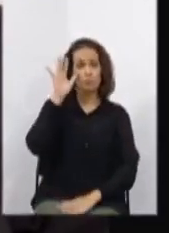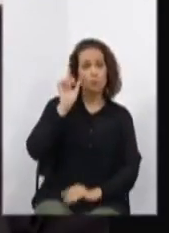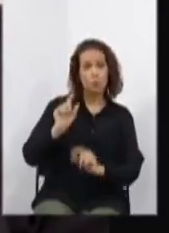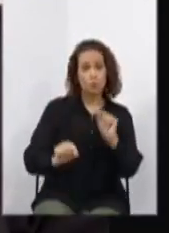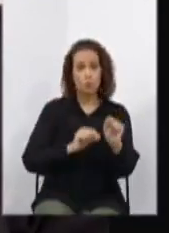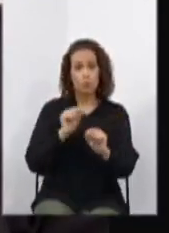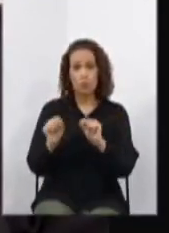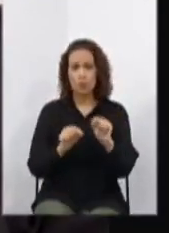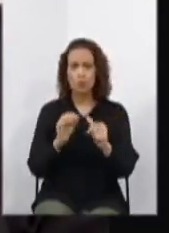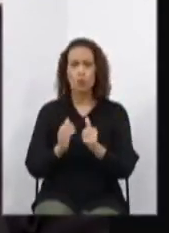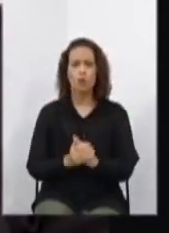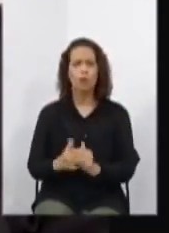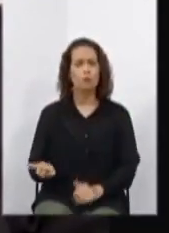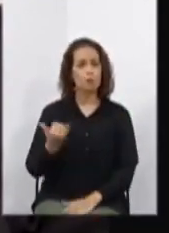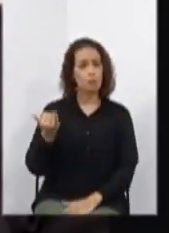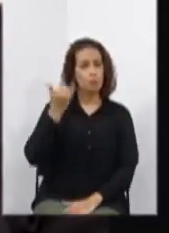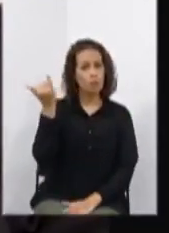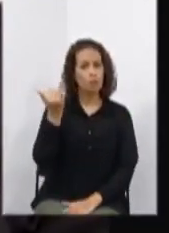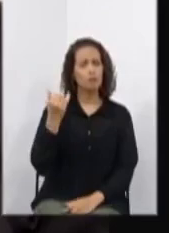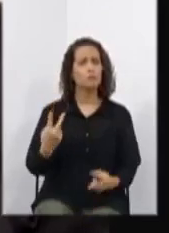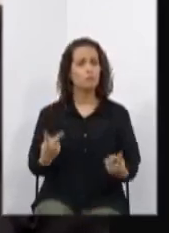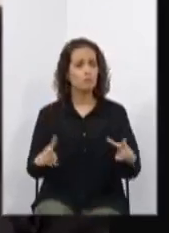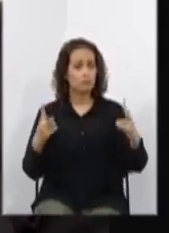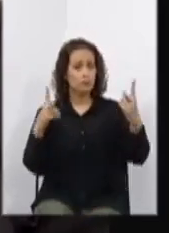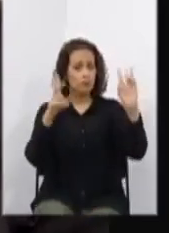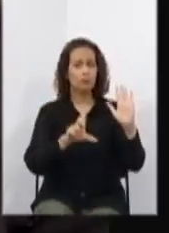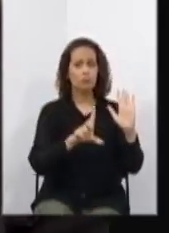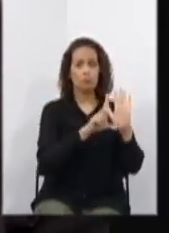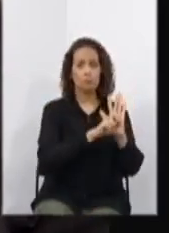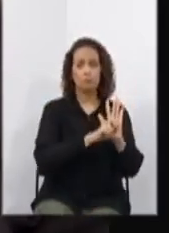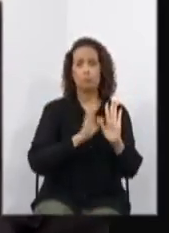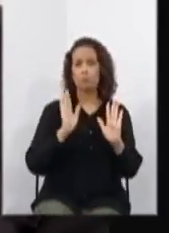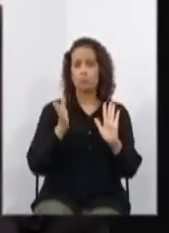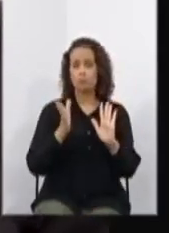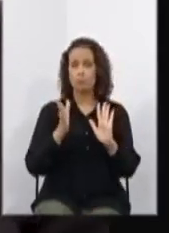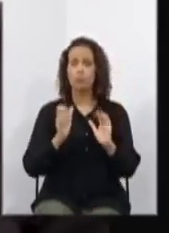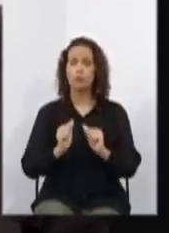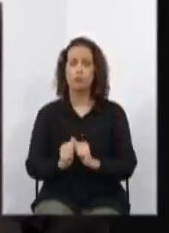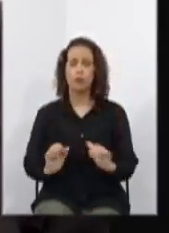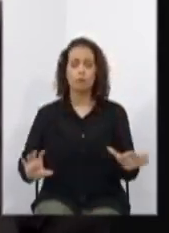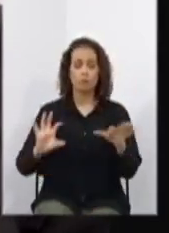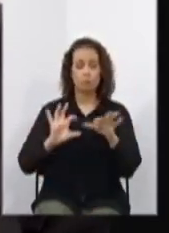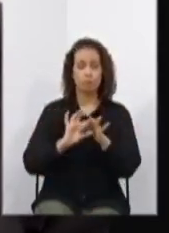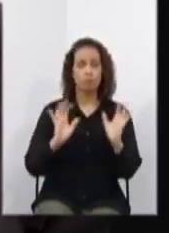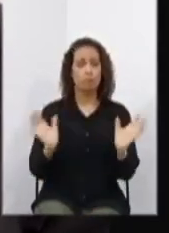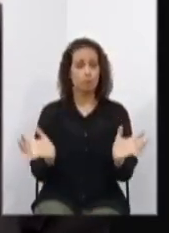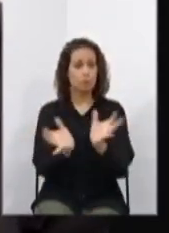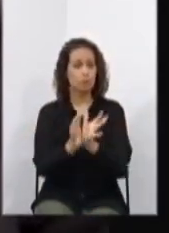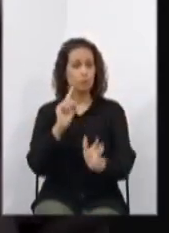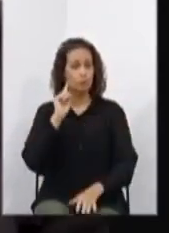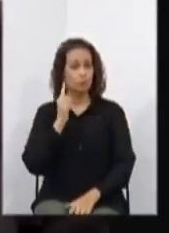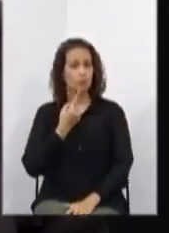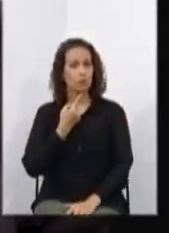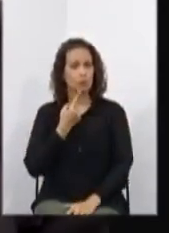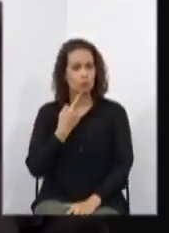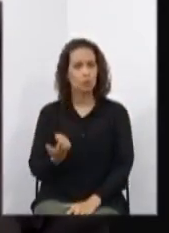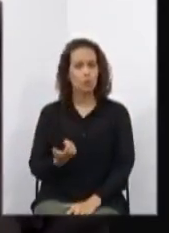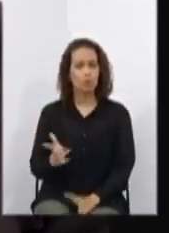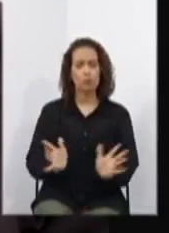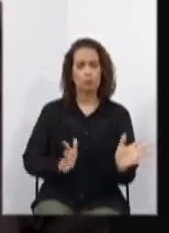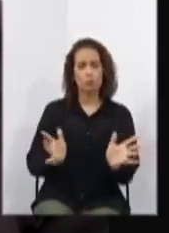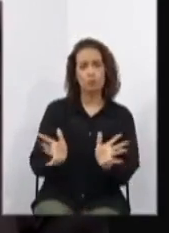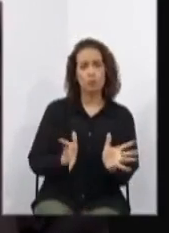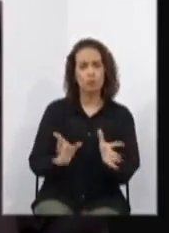apesar das importantes conquistas legais afiançadas à comunidade surda, o seu acesso ao